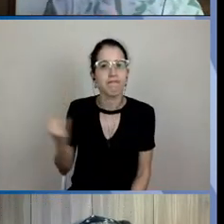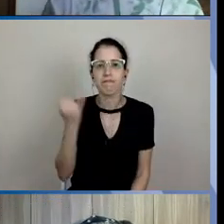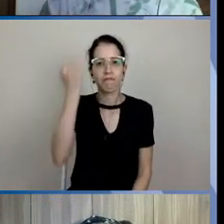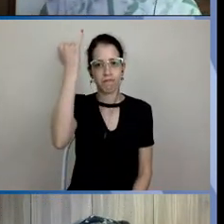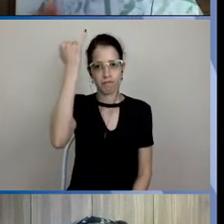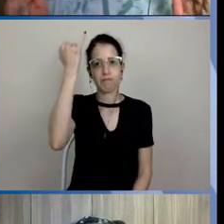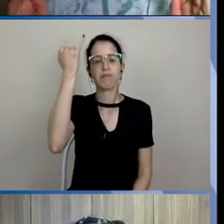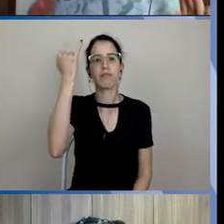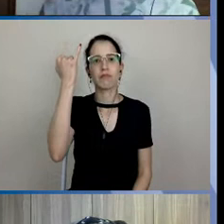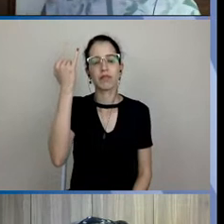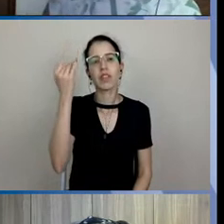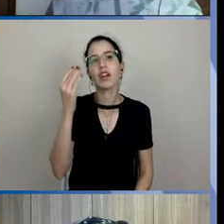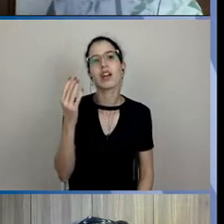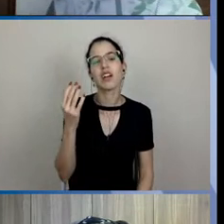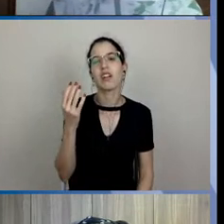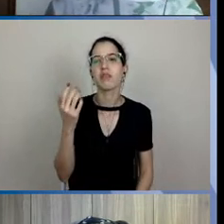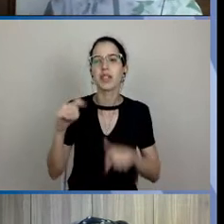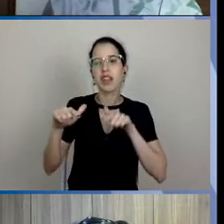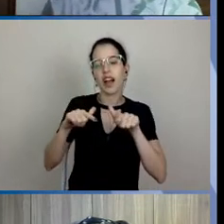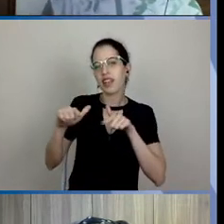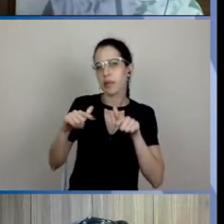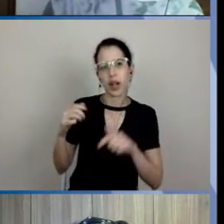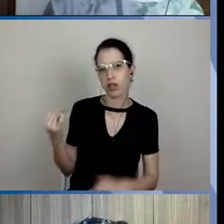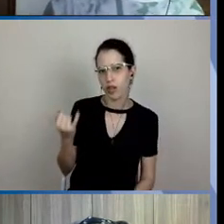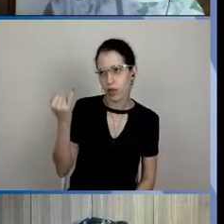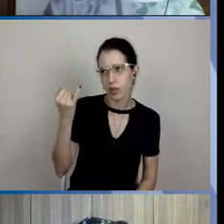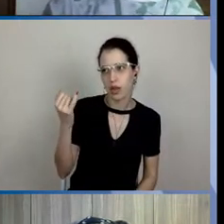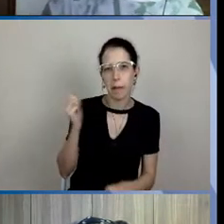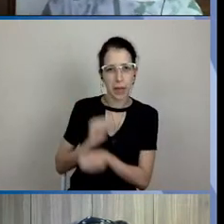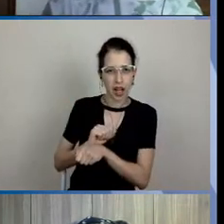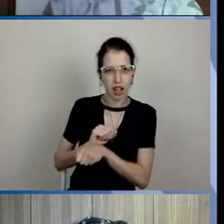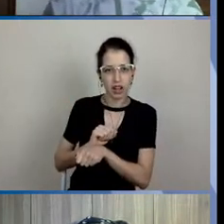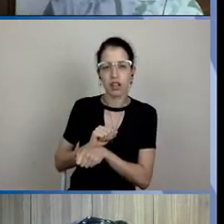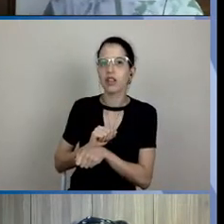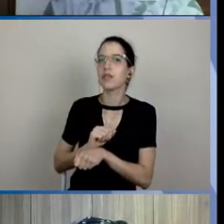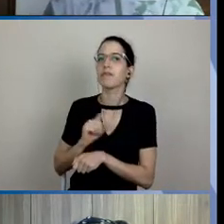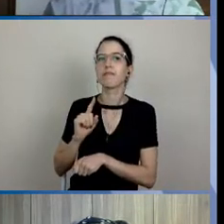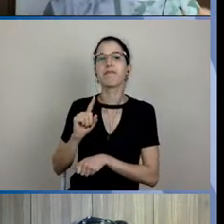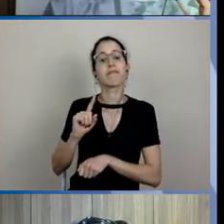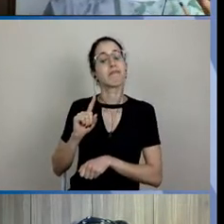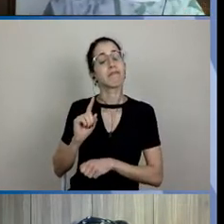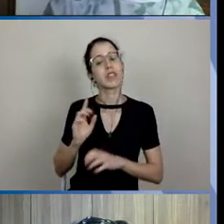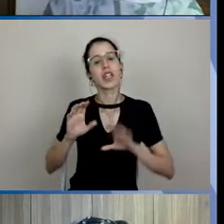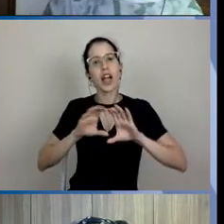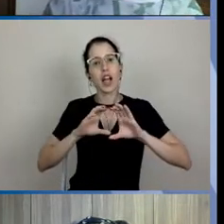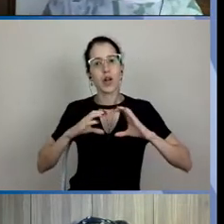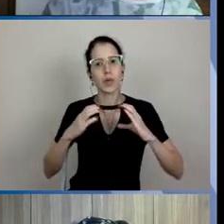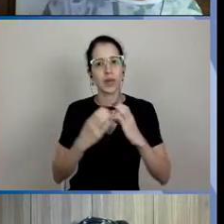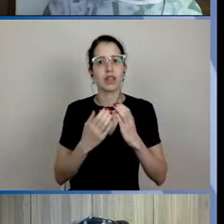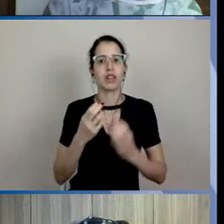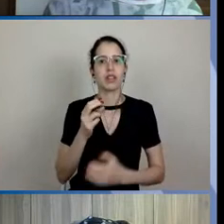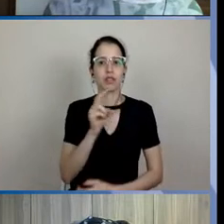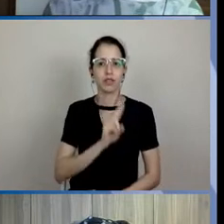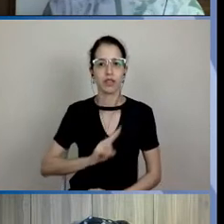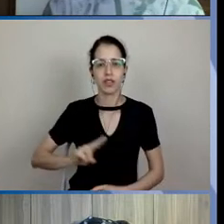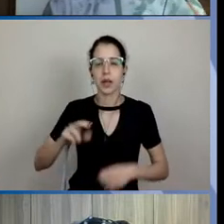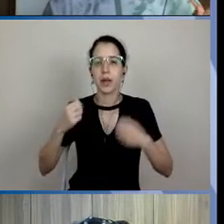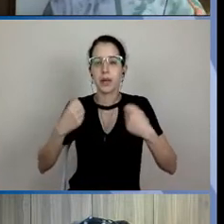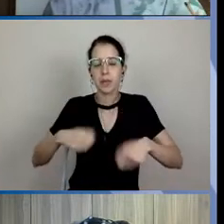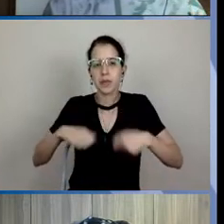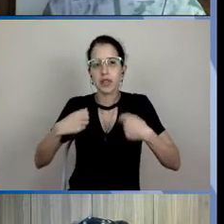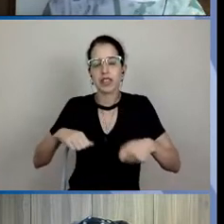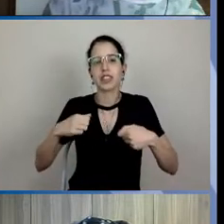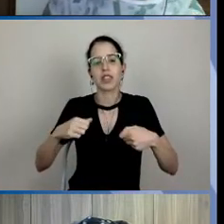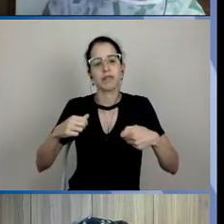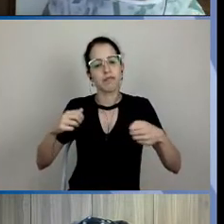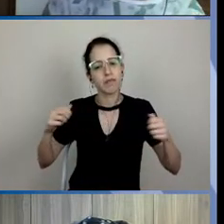não essenciais ficam paradas no UFSCar, nós precisamos mobilizar a comunidade universitária para combater individual e coletivamente a pandemia. Nós